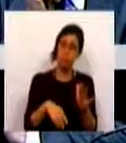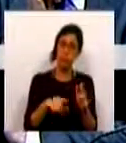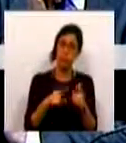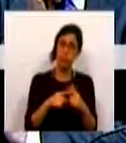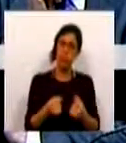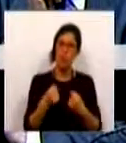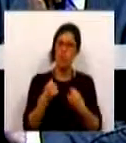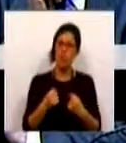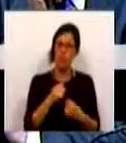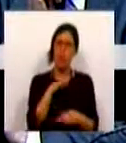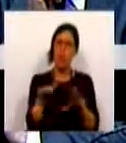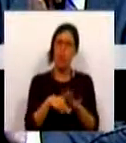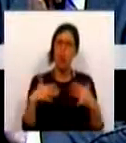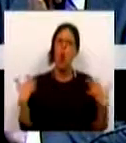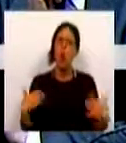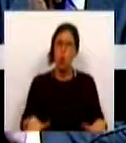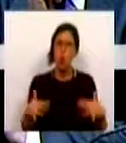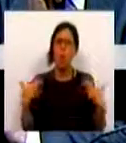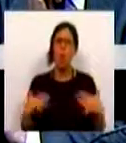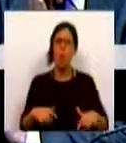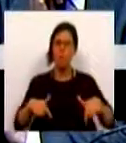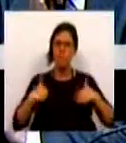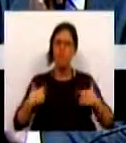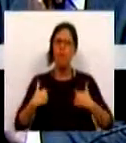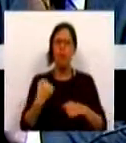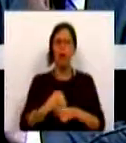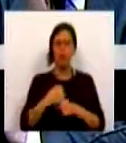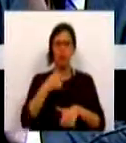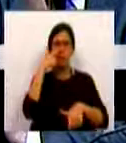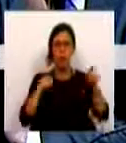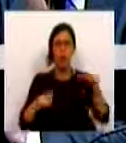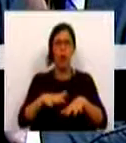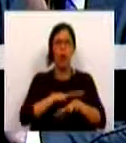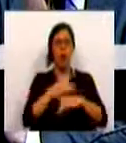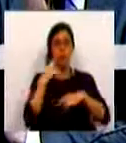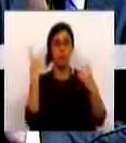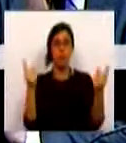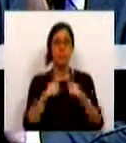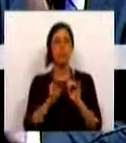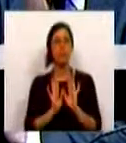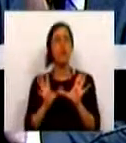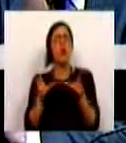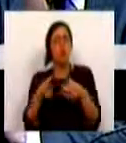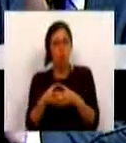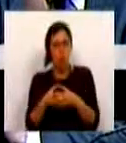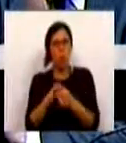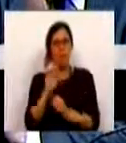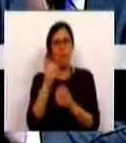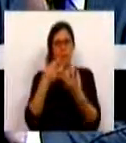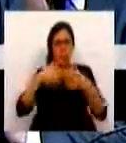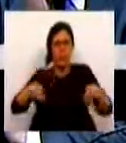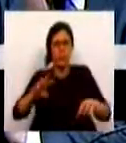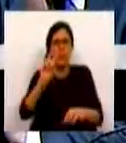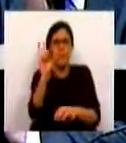Fortemente participado pelos trabalhadores da administração pública. Com comissões bipartidas.